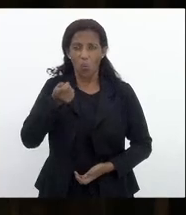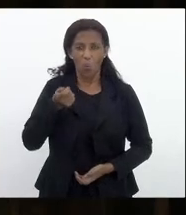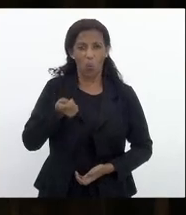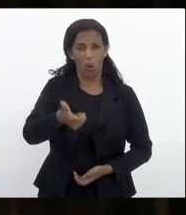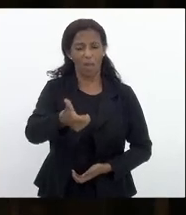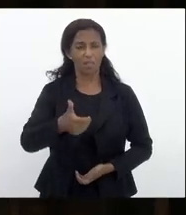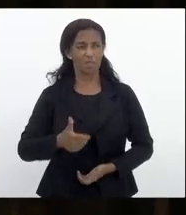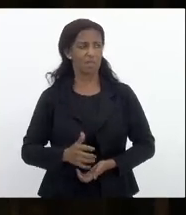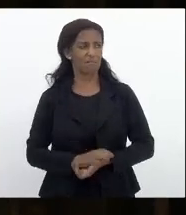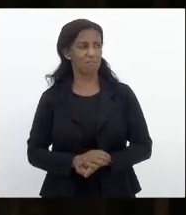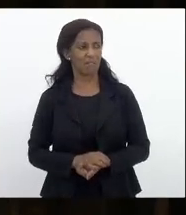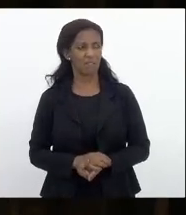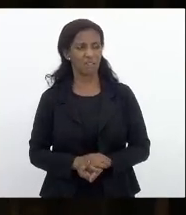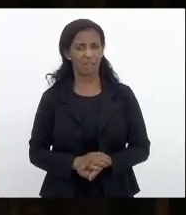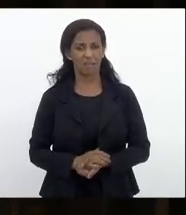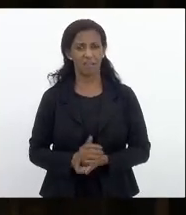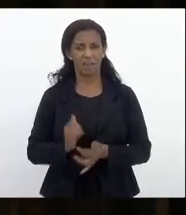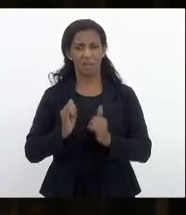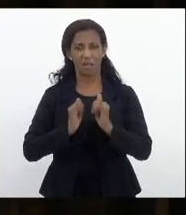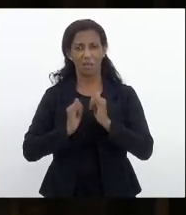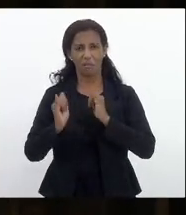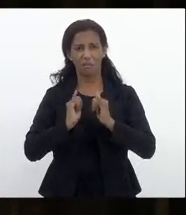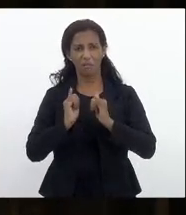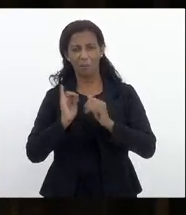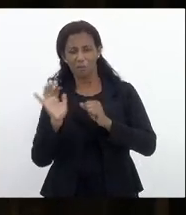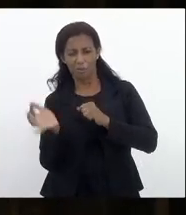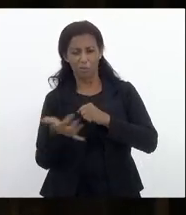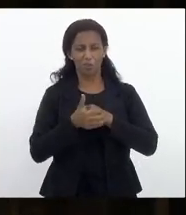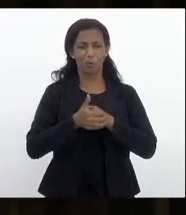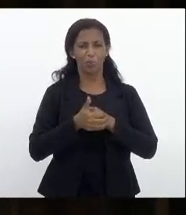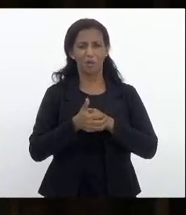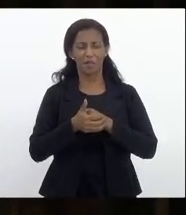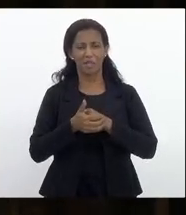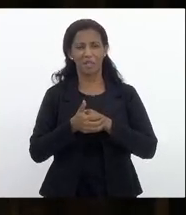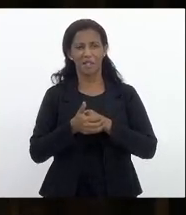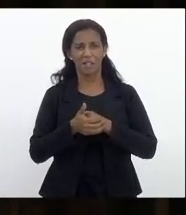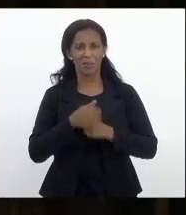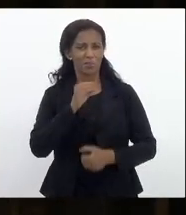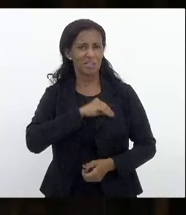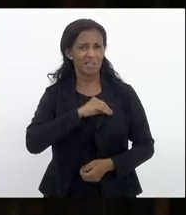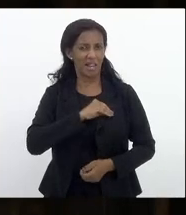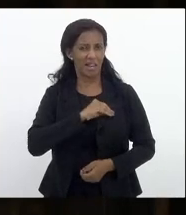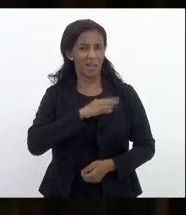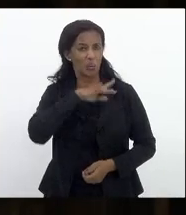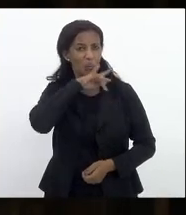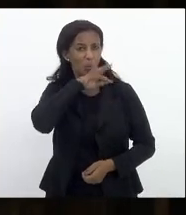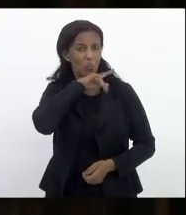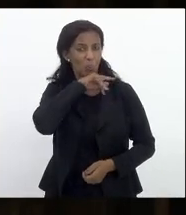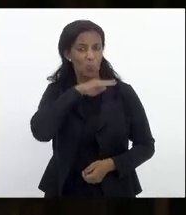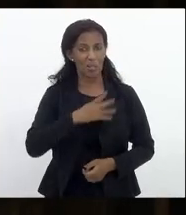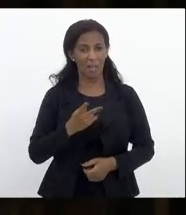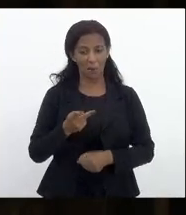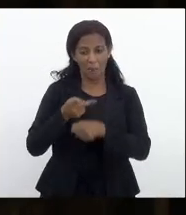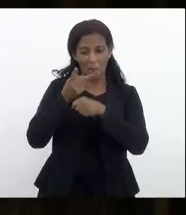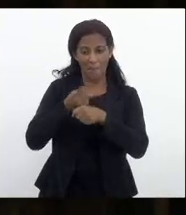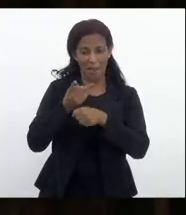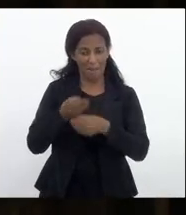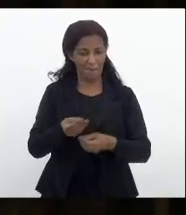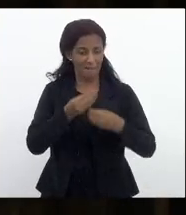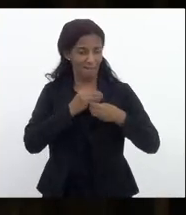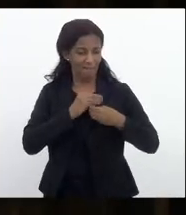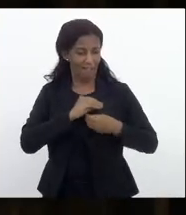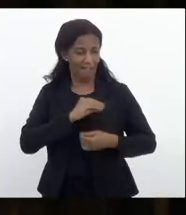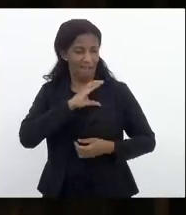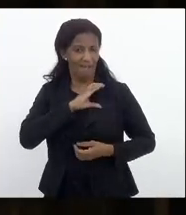uma forma de mascarar esse péssimo salário com essas não só essas gratificações mas também esses